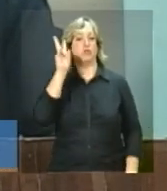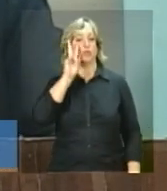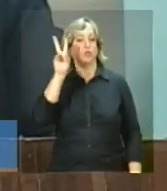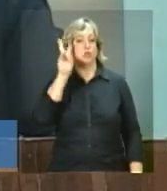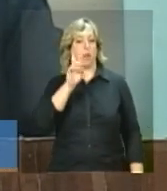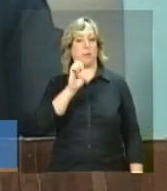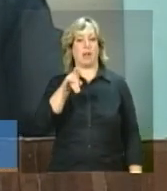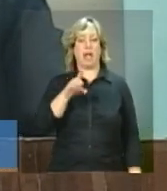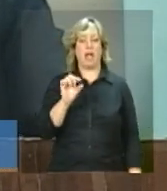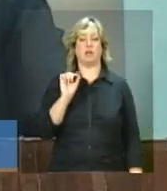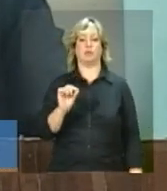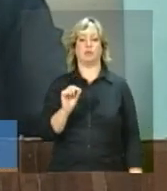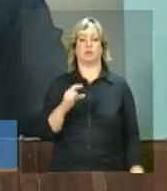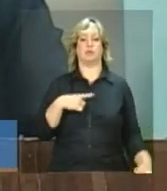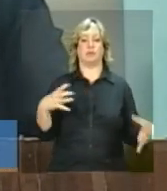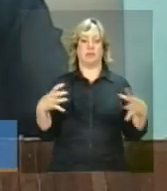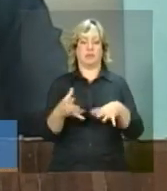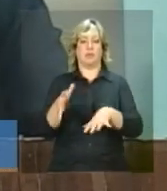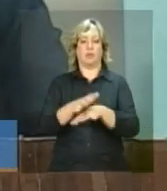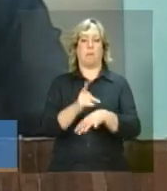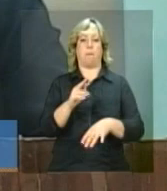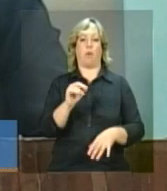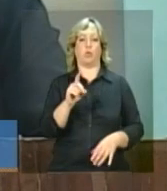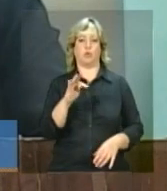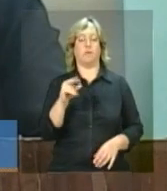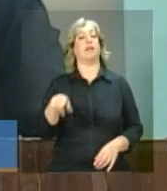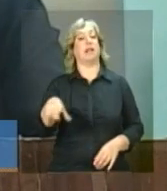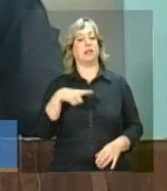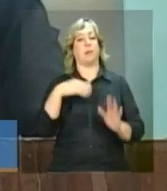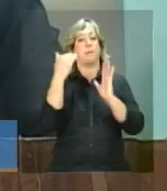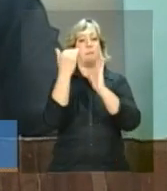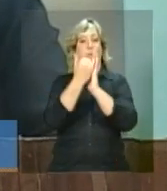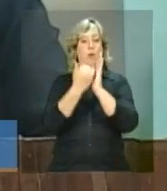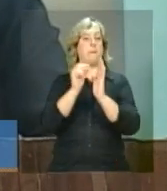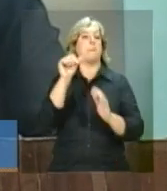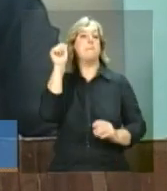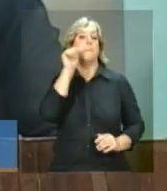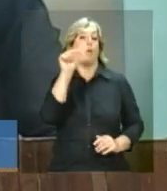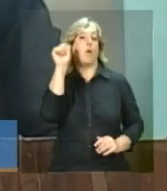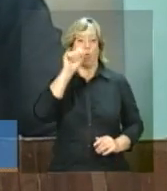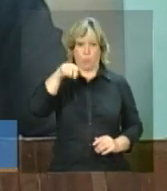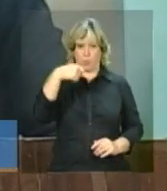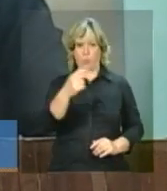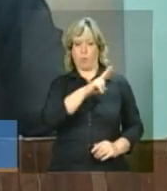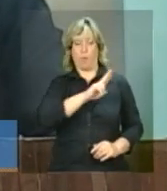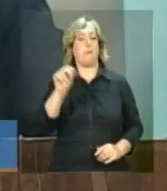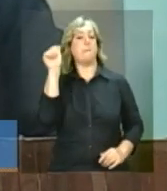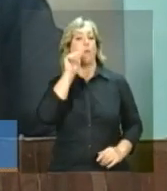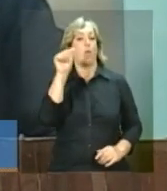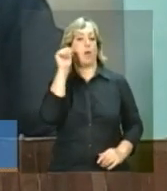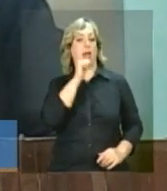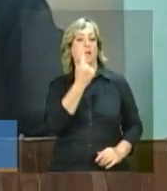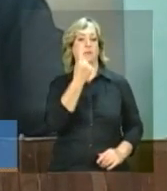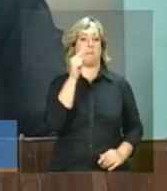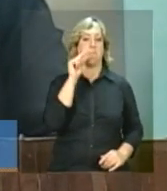eixo da inclusão produtiva é o Programa Mulheres Mil. Esse programa, ele